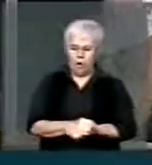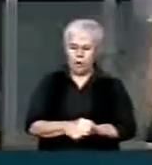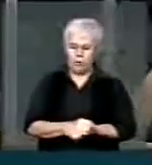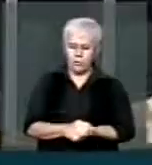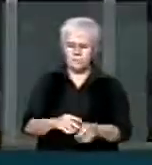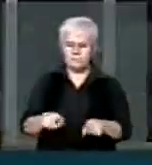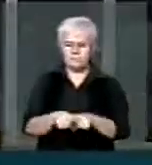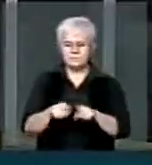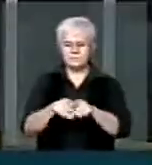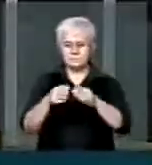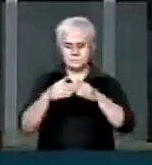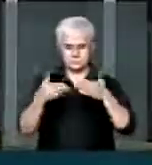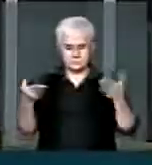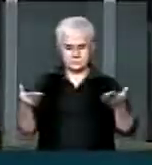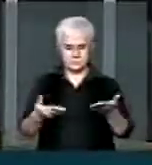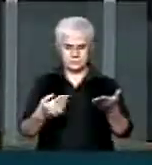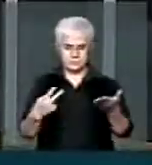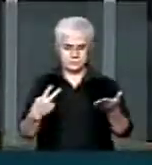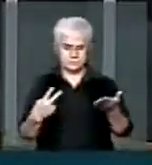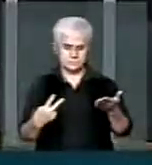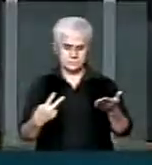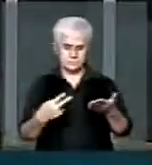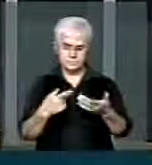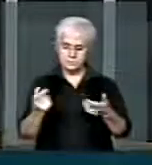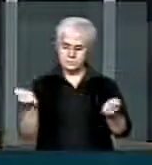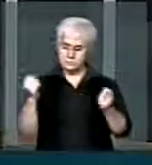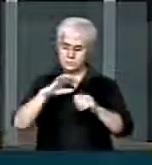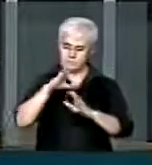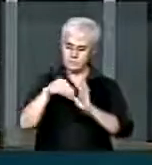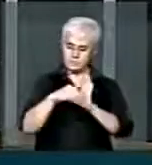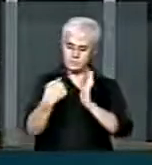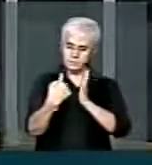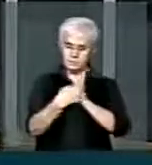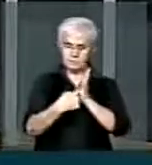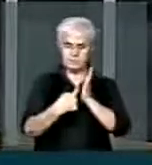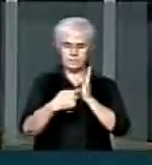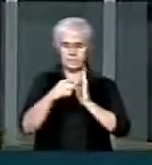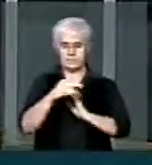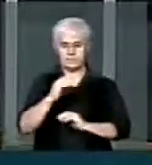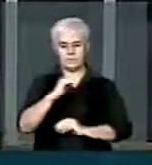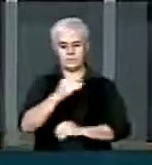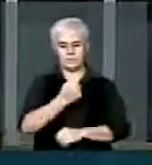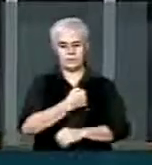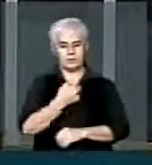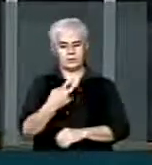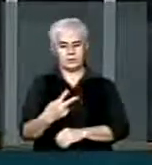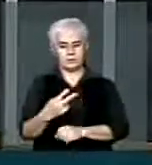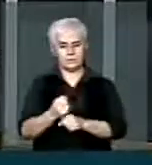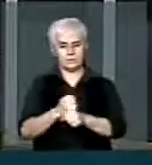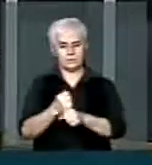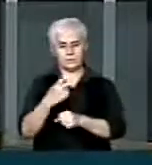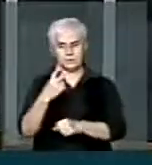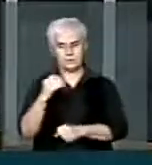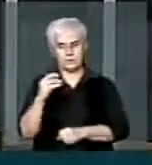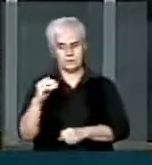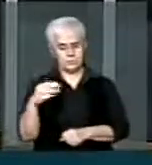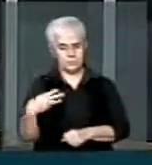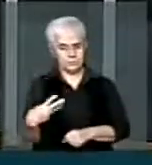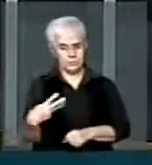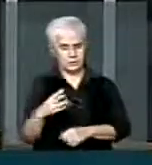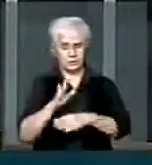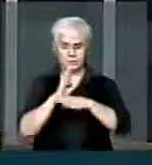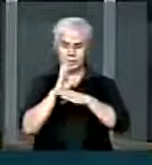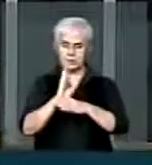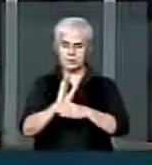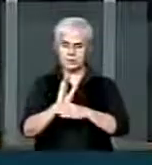aqui dois apelos. Primeiro, que a gente possa incluir na pauta a PEC número 2, de 2003, que é para